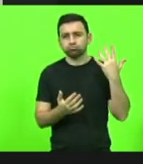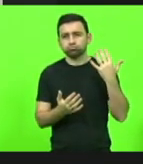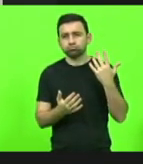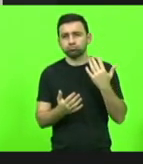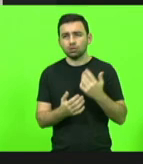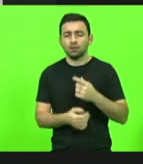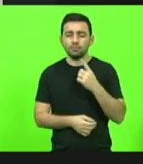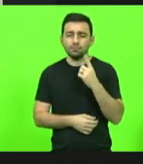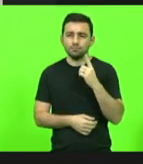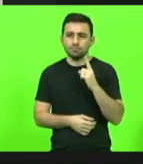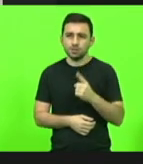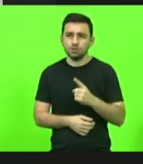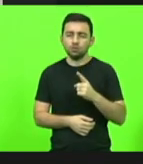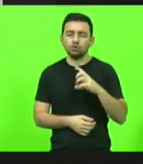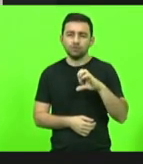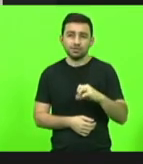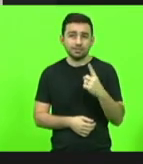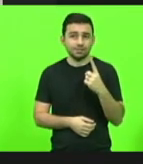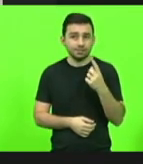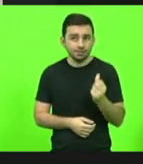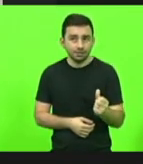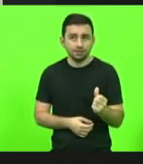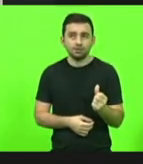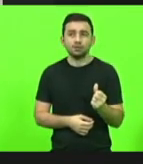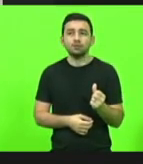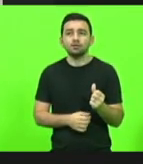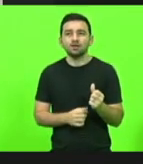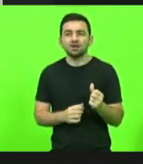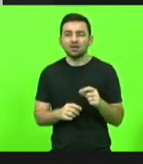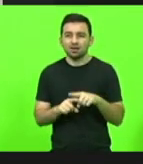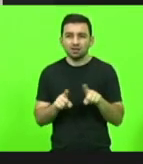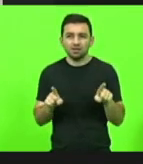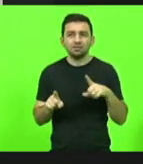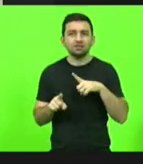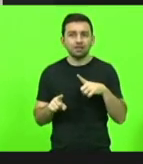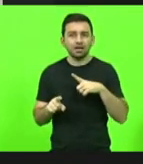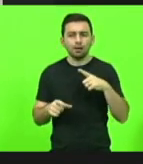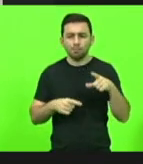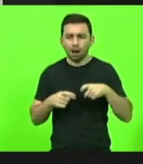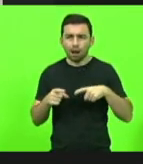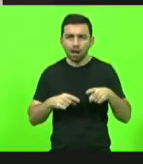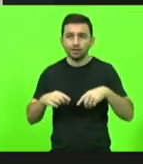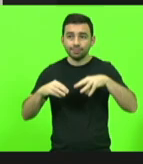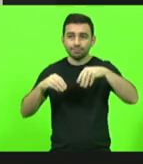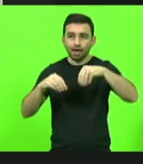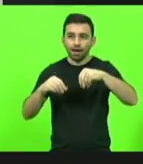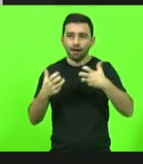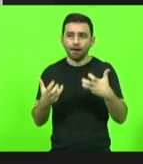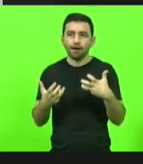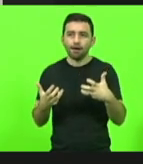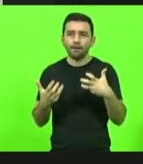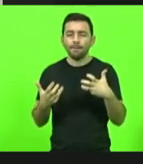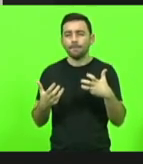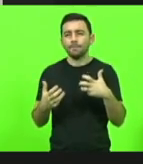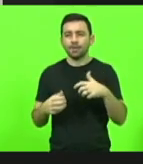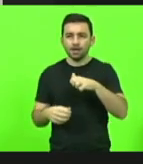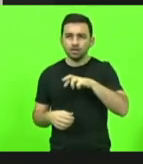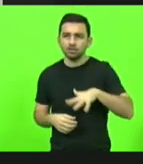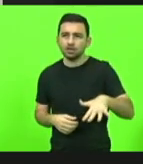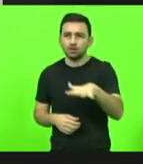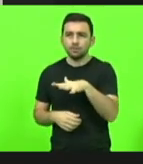1916, e que envolveu ali a disputa de terras naquela região,